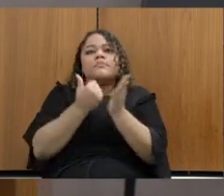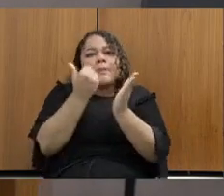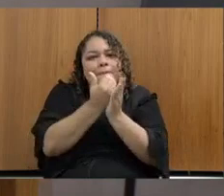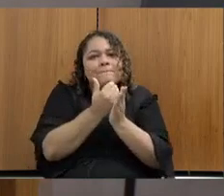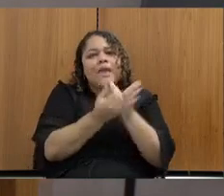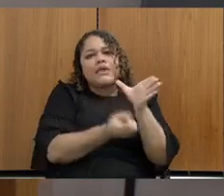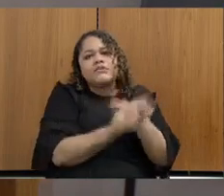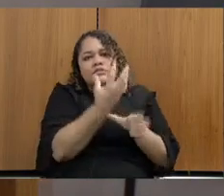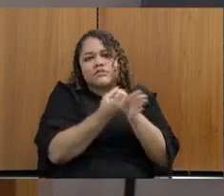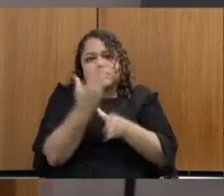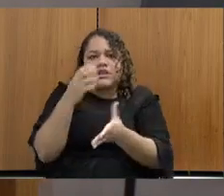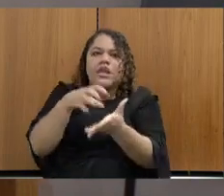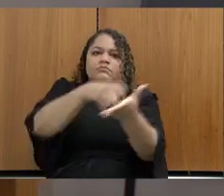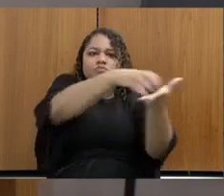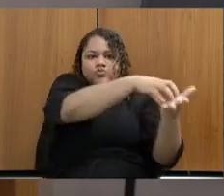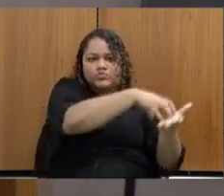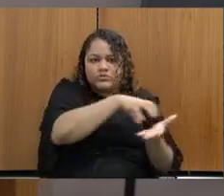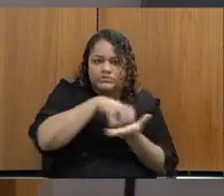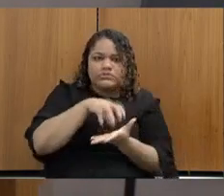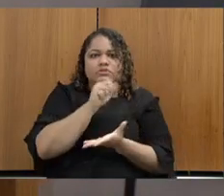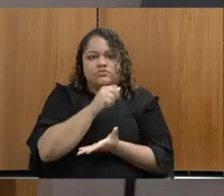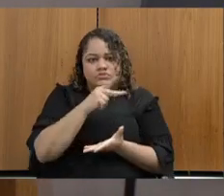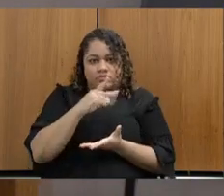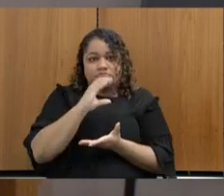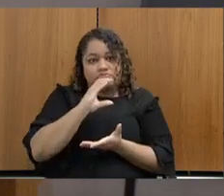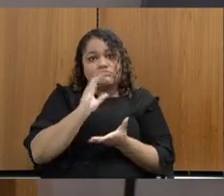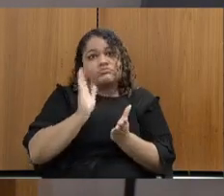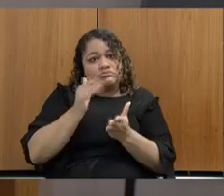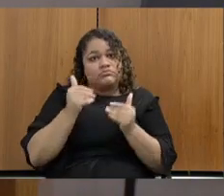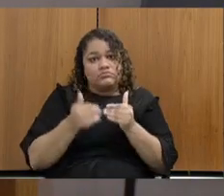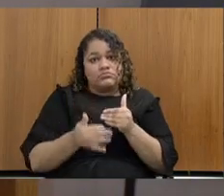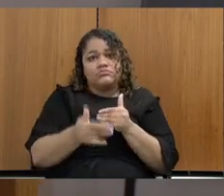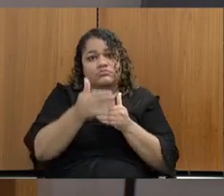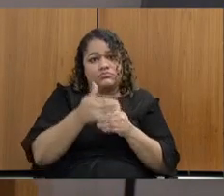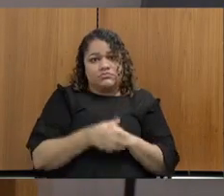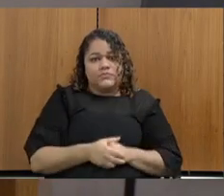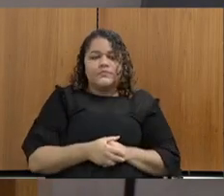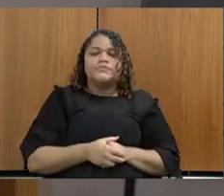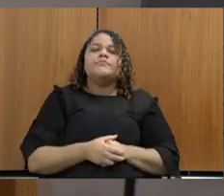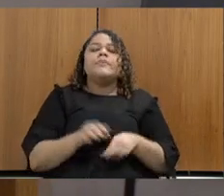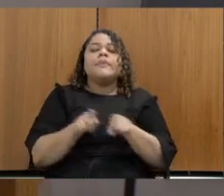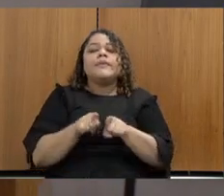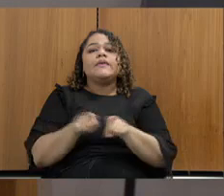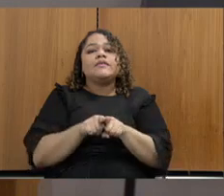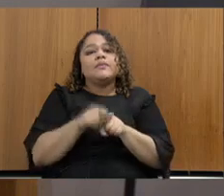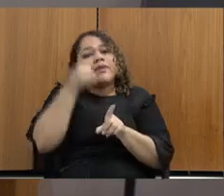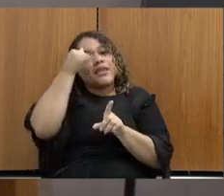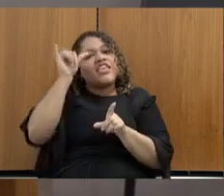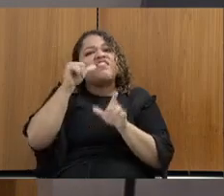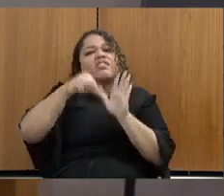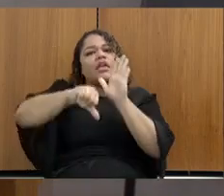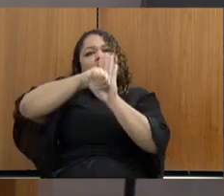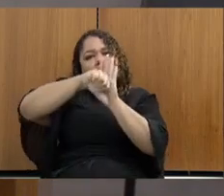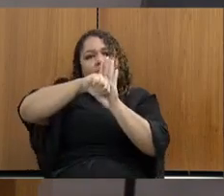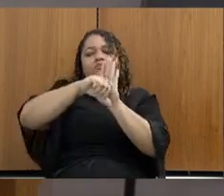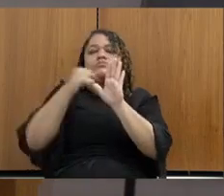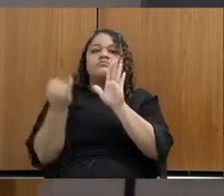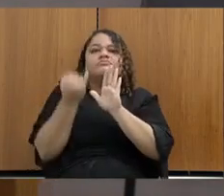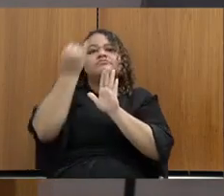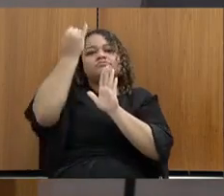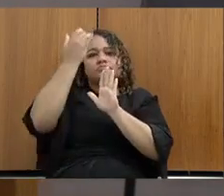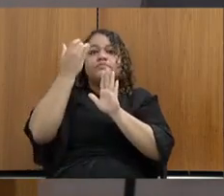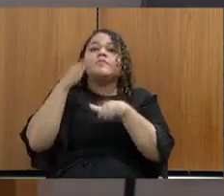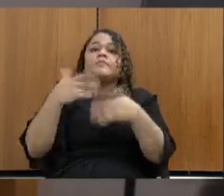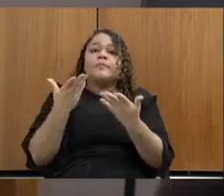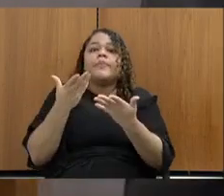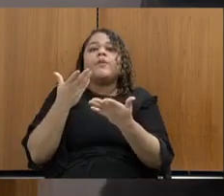e isso já está acontecendo. E com relação à prevenção da criminalidade, isso é muito importante. Então de todas as subsecretarias que existem lá no guarda-chuva